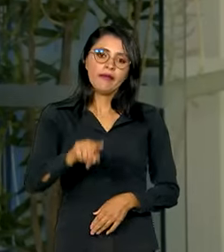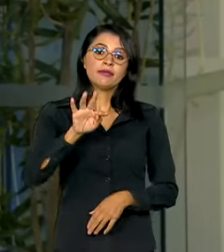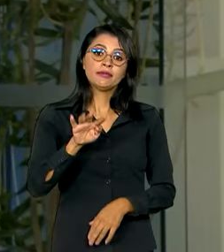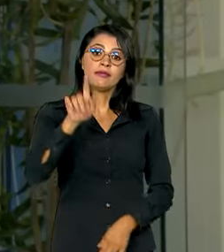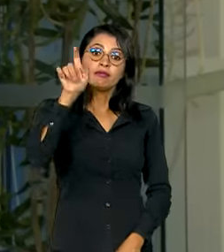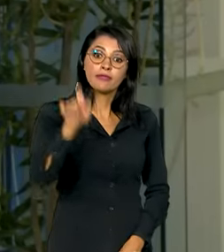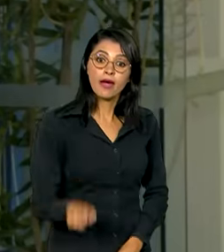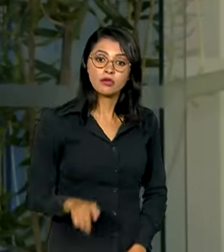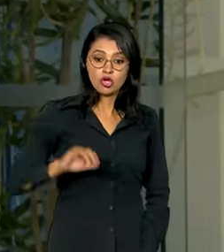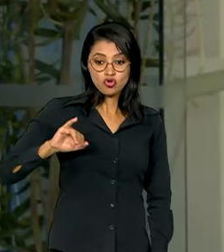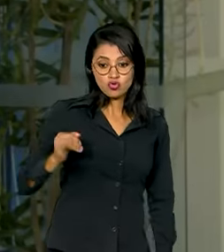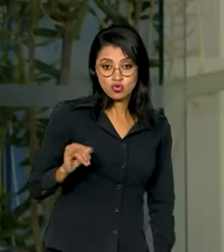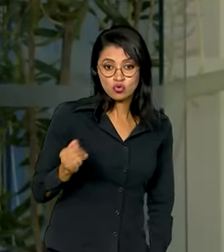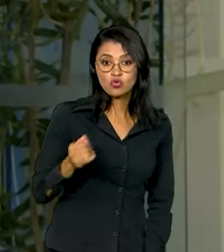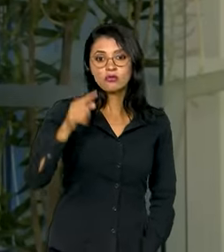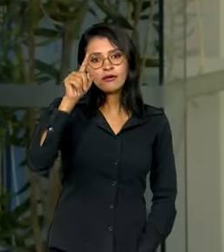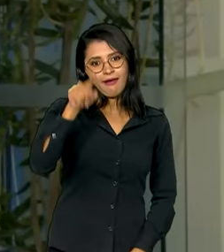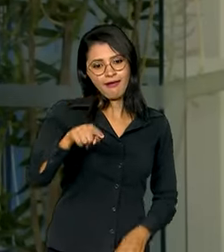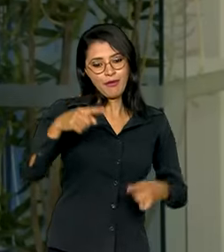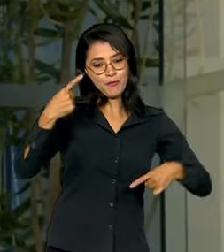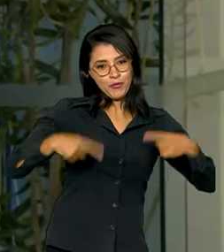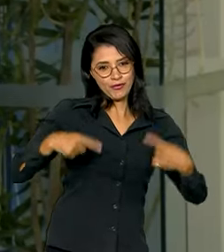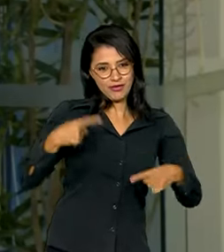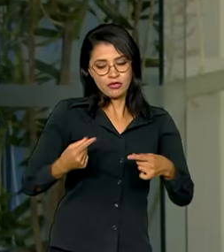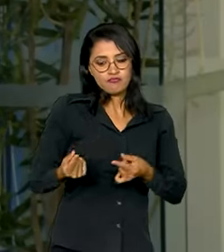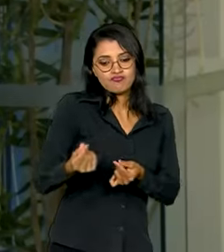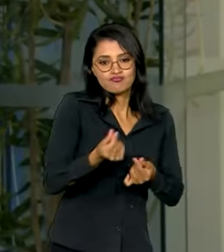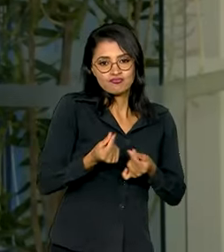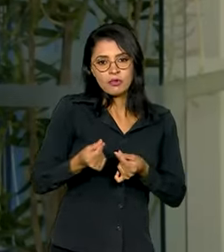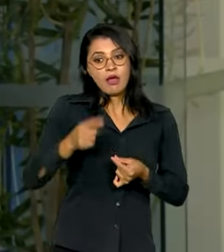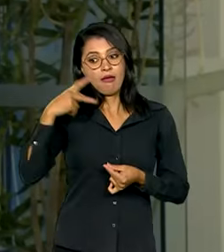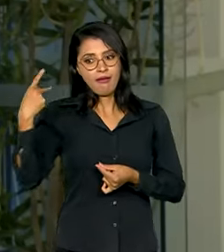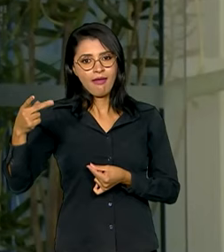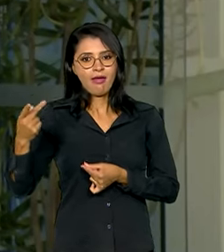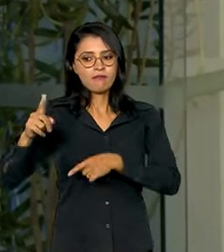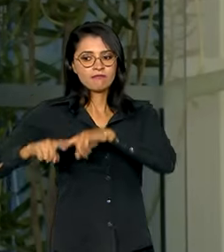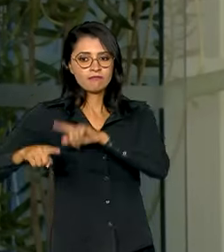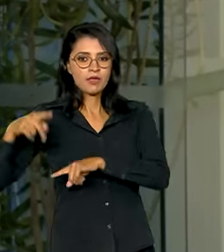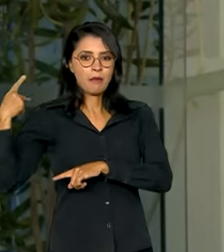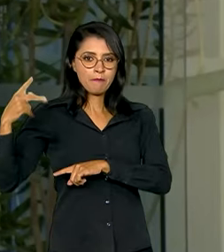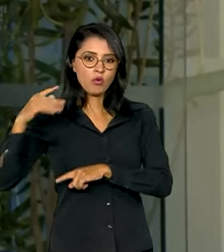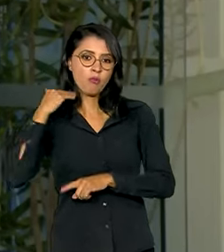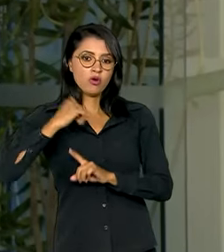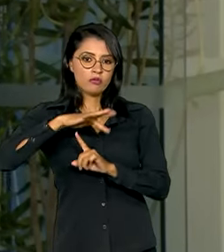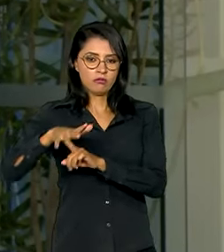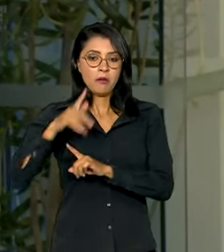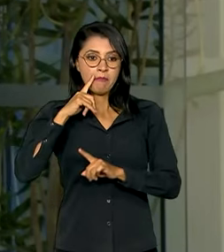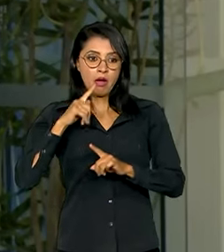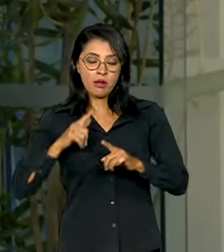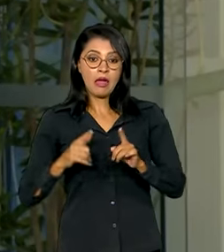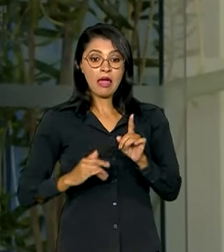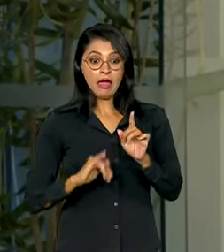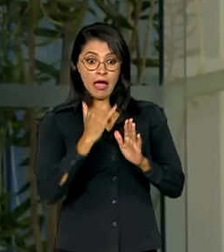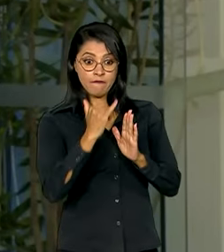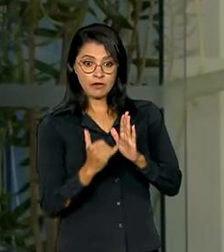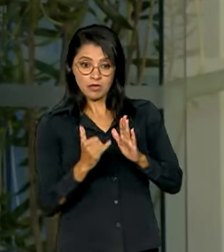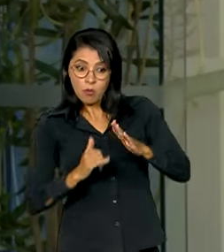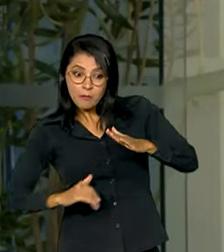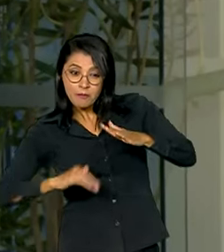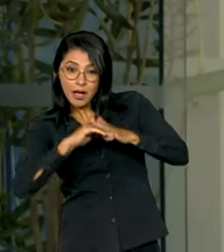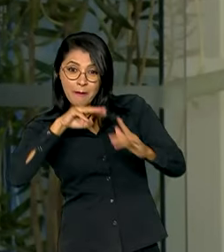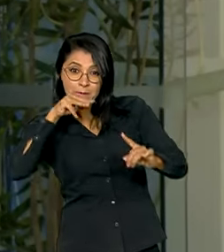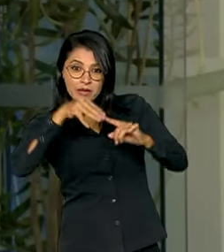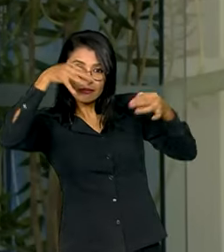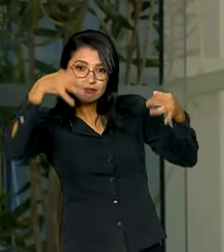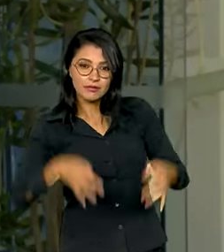taxa de juros, que é a política monetária, é o principal instrumento que o Banco Central tem para manter a inflação dentro da meta. Com essas previsões de